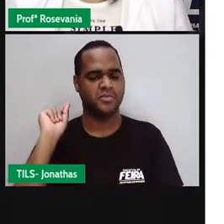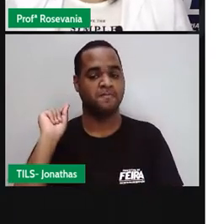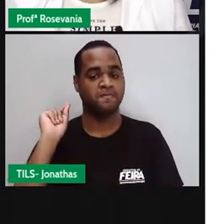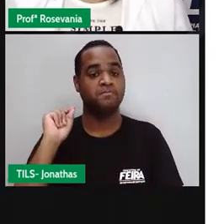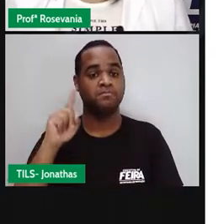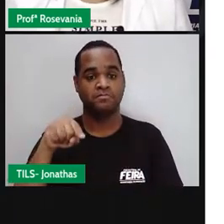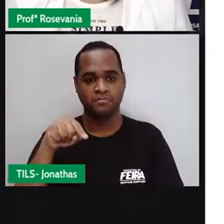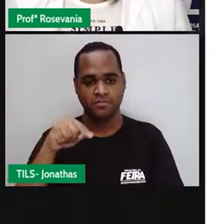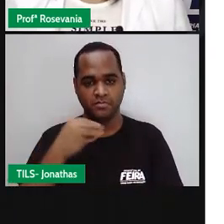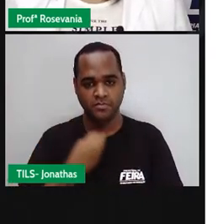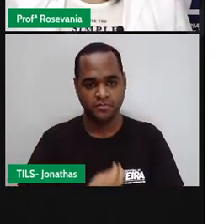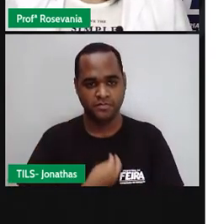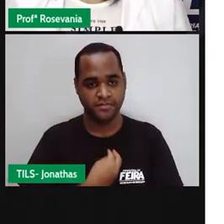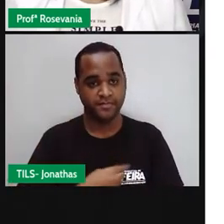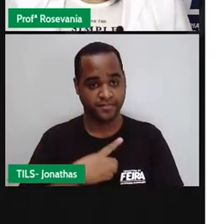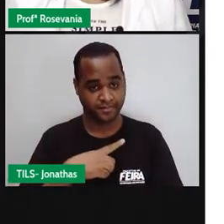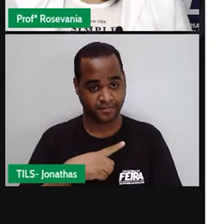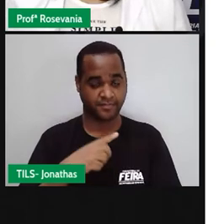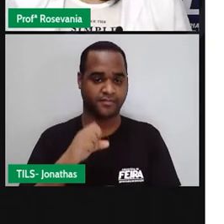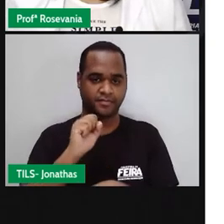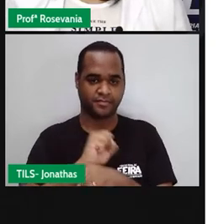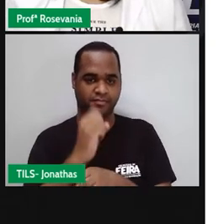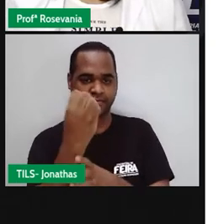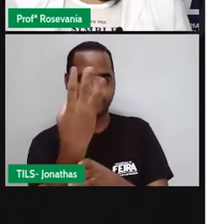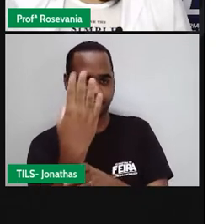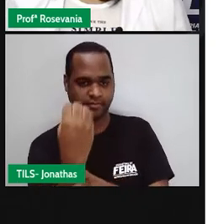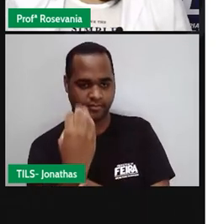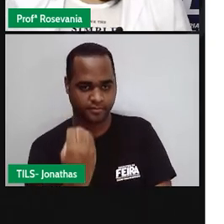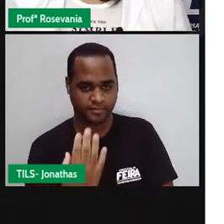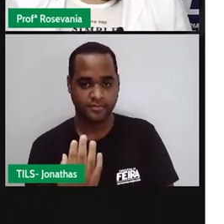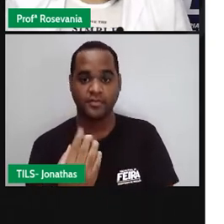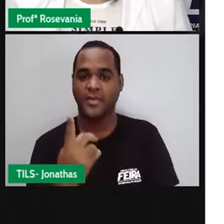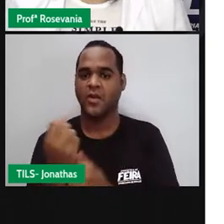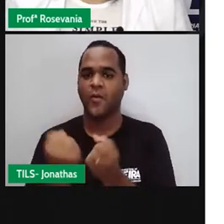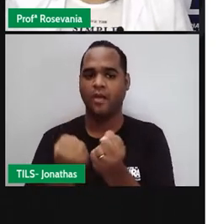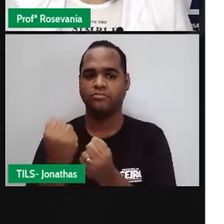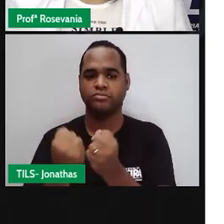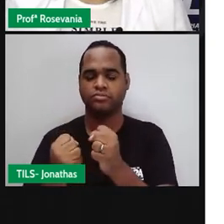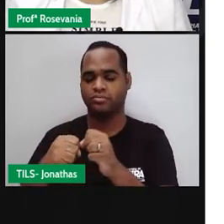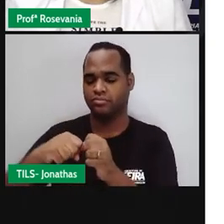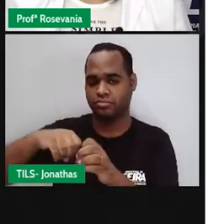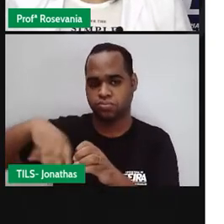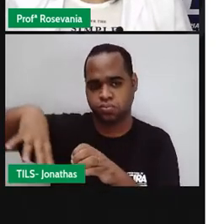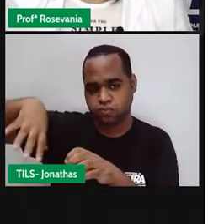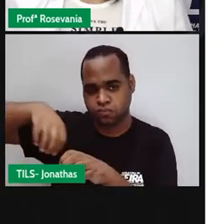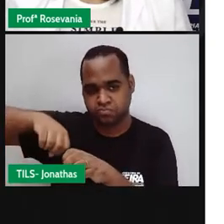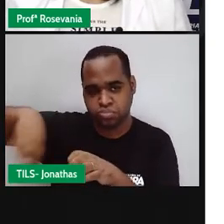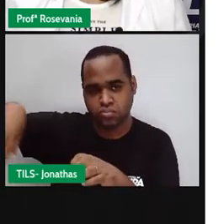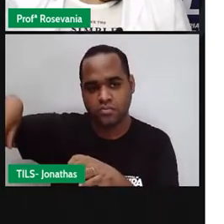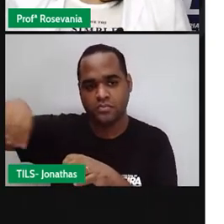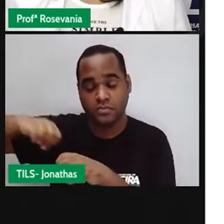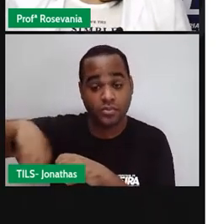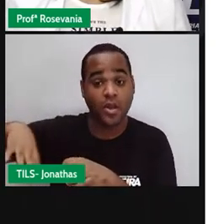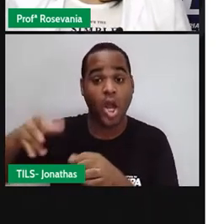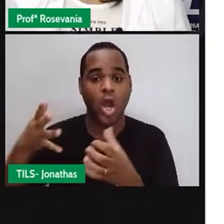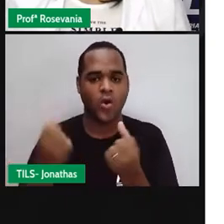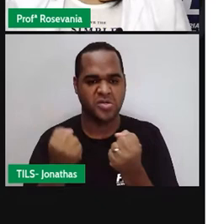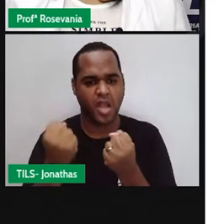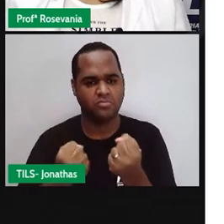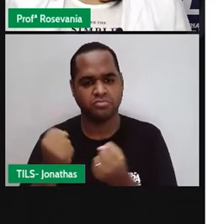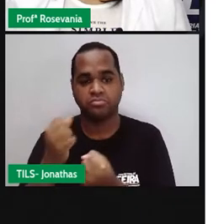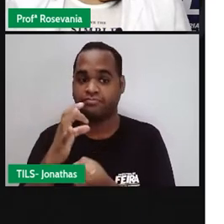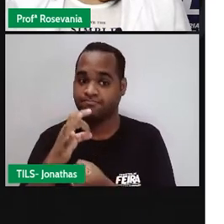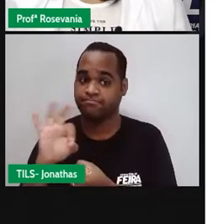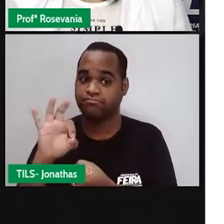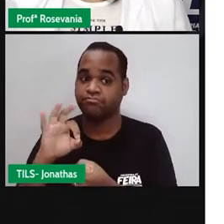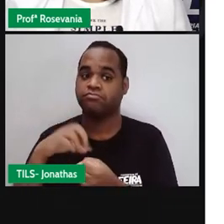gente ficava parado, né, no sinal, e esses escapamentos, tudo assim, ó, lançando isso. Hoje, os carros mais modernos